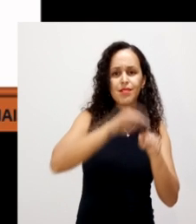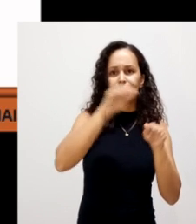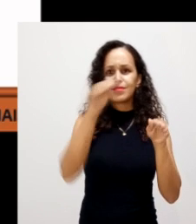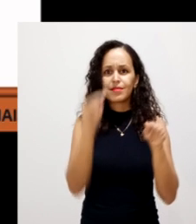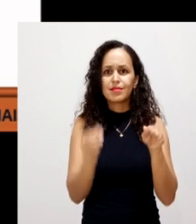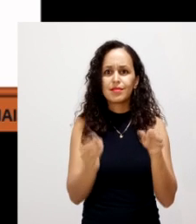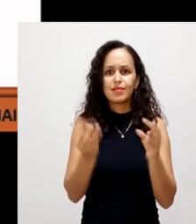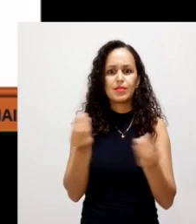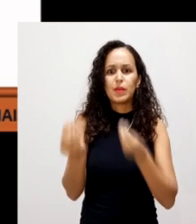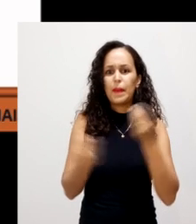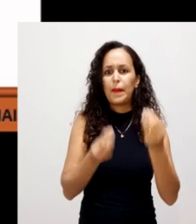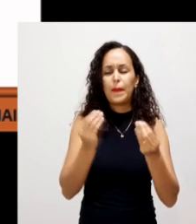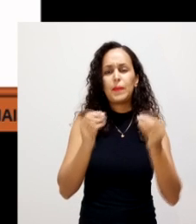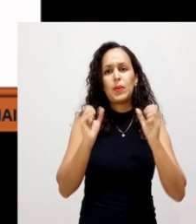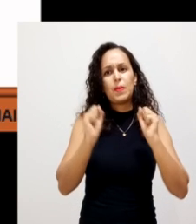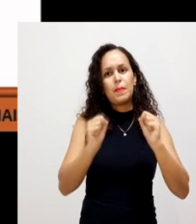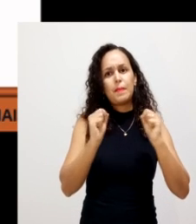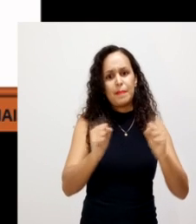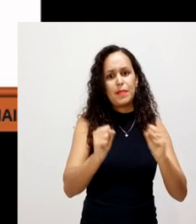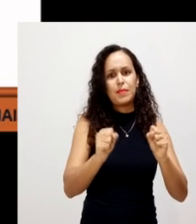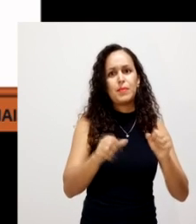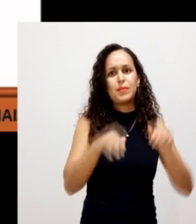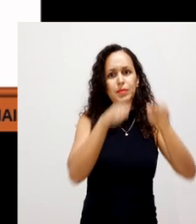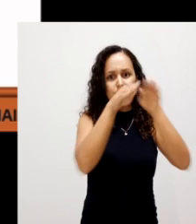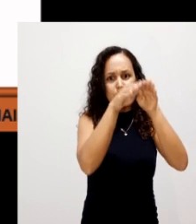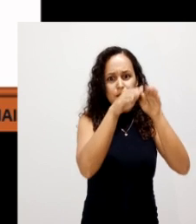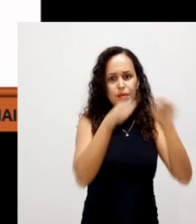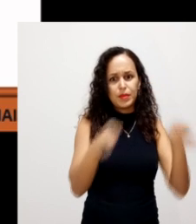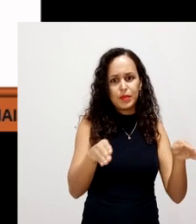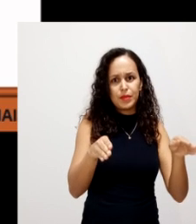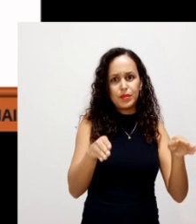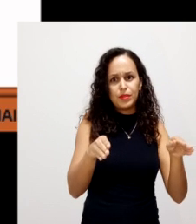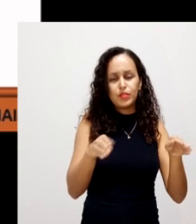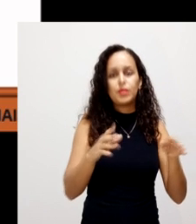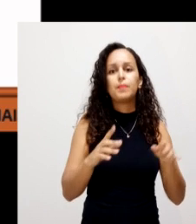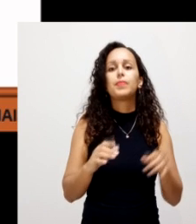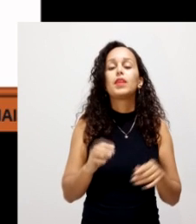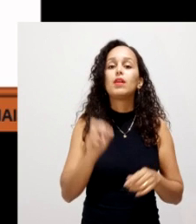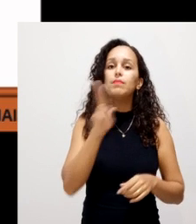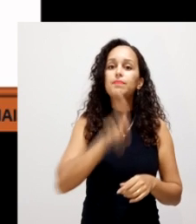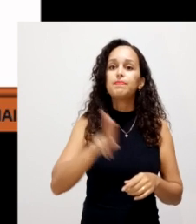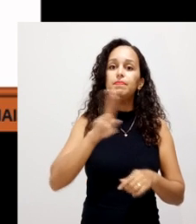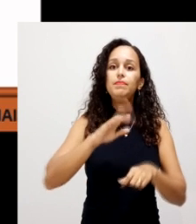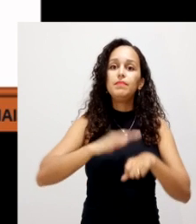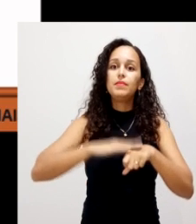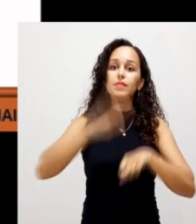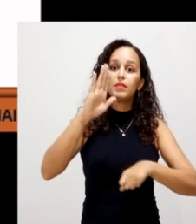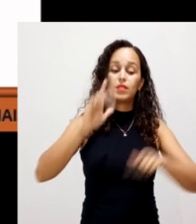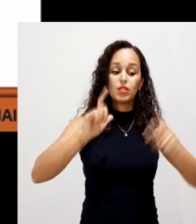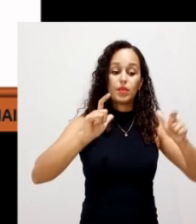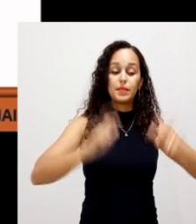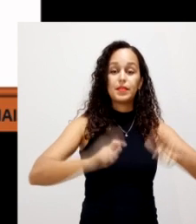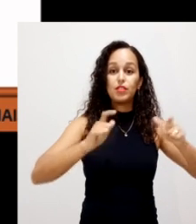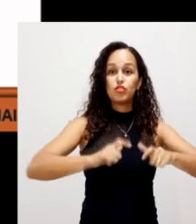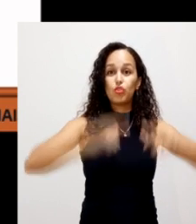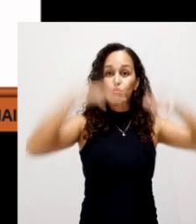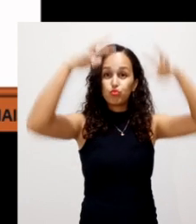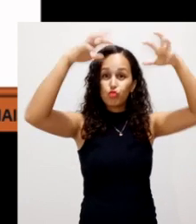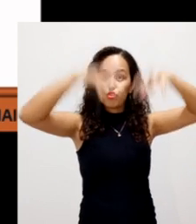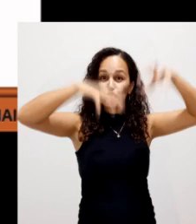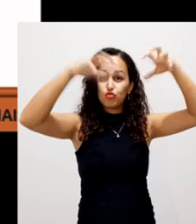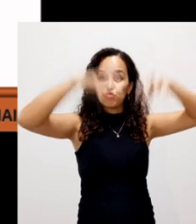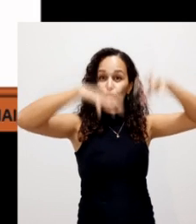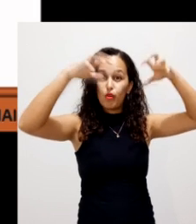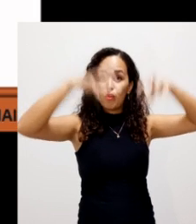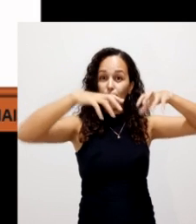leira. A leira, ela pode ser triangular, trapezoidal ou monte. A triangular, ela é muito utilizada em ambientes que chovem. Então, você